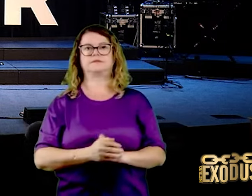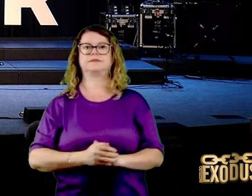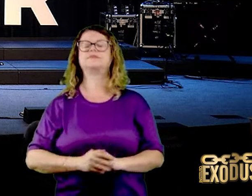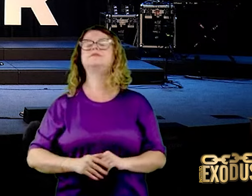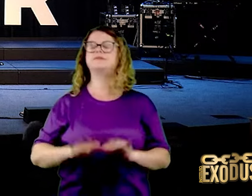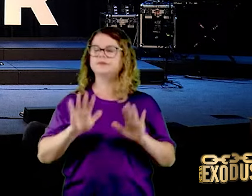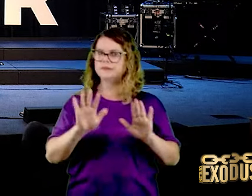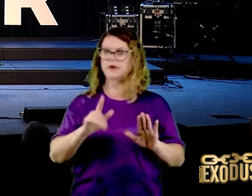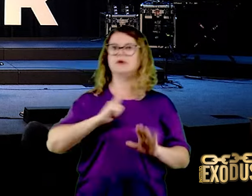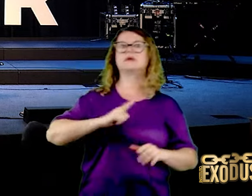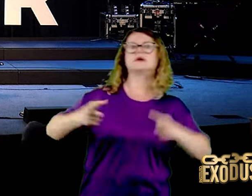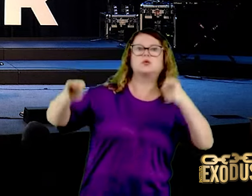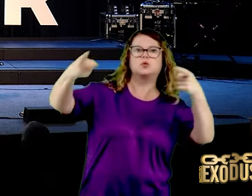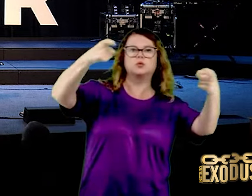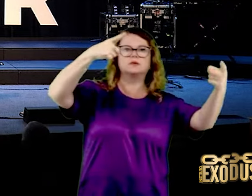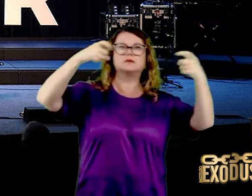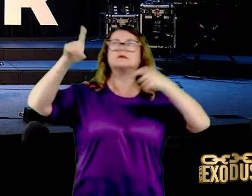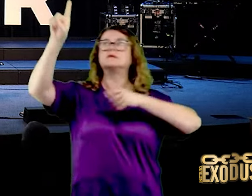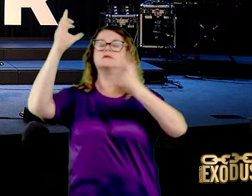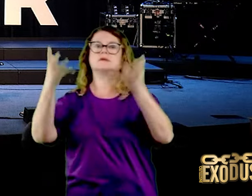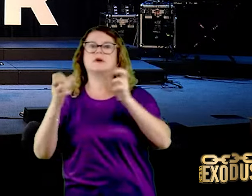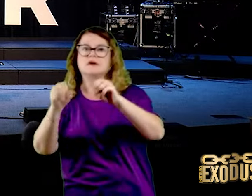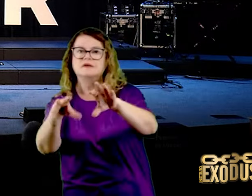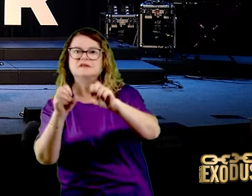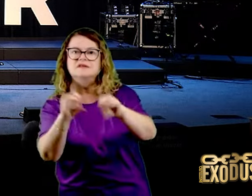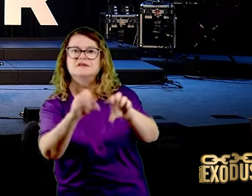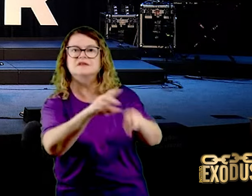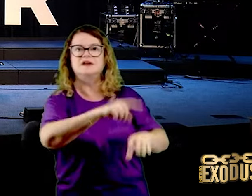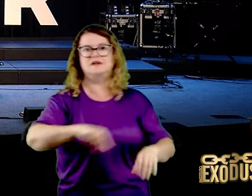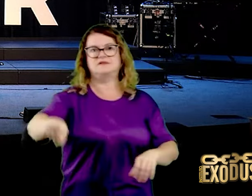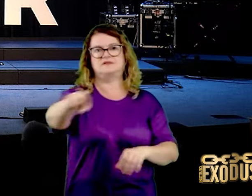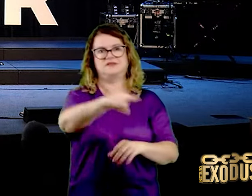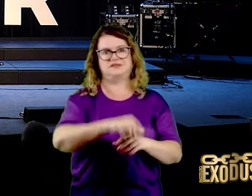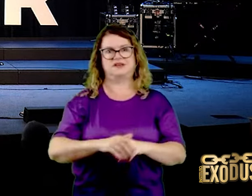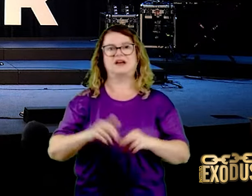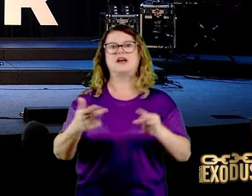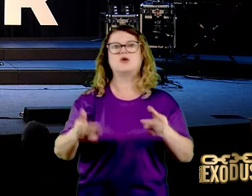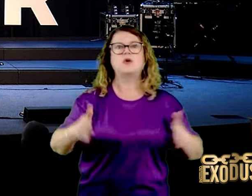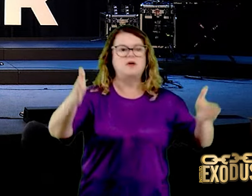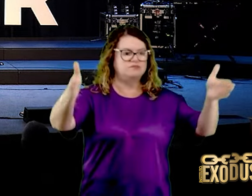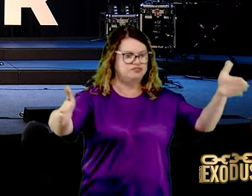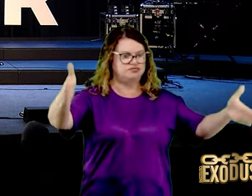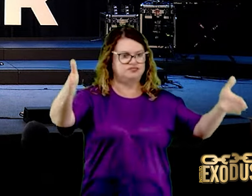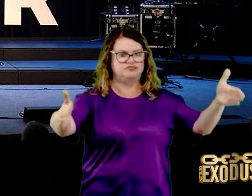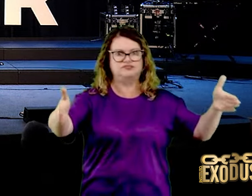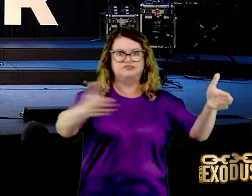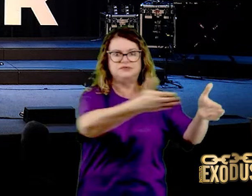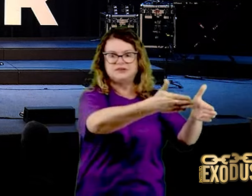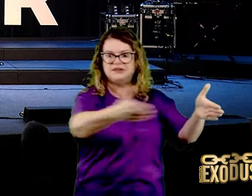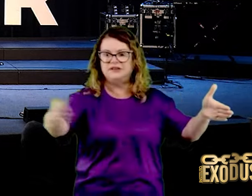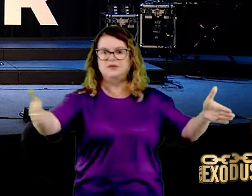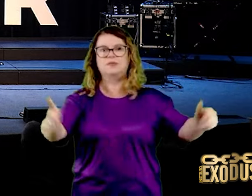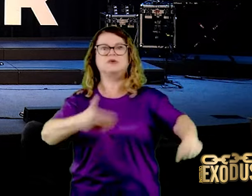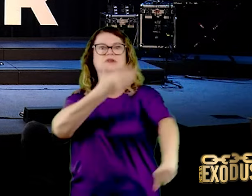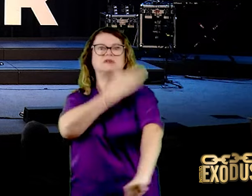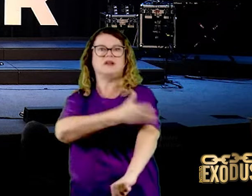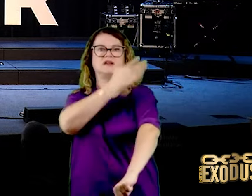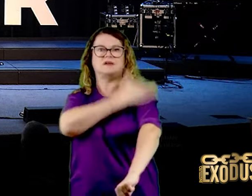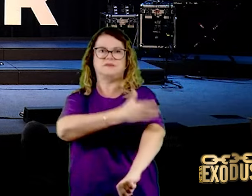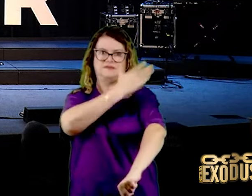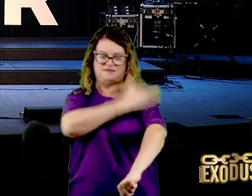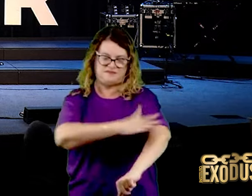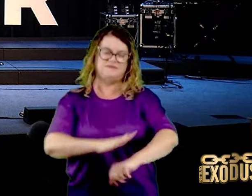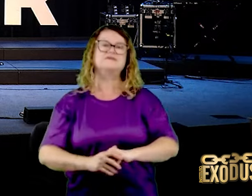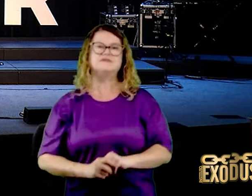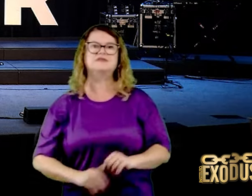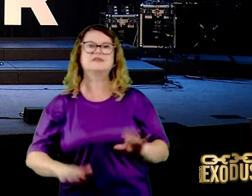ensinar a você a vencer, a gente chama isso de campo de treinamento. E aqui, começa a história, começa a história